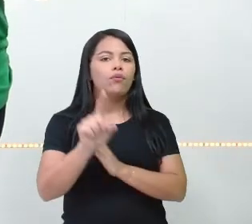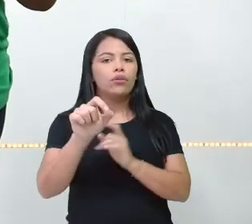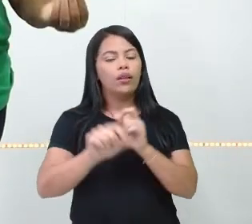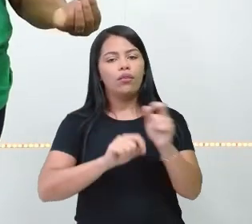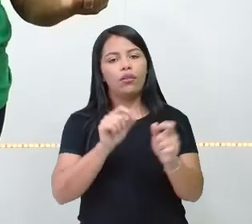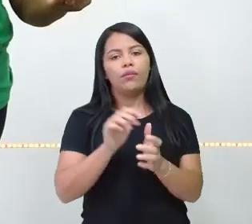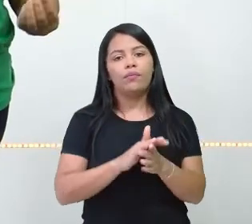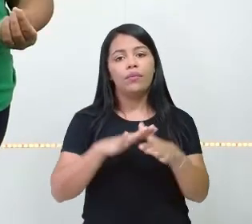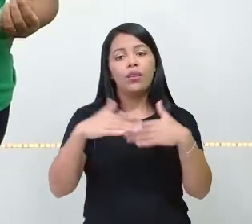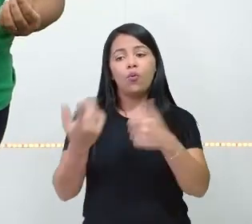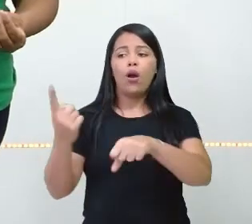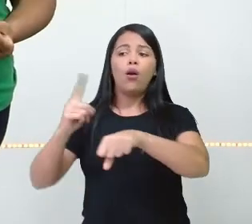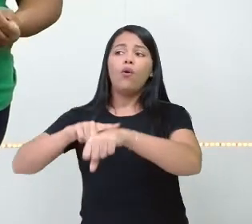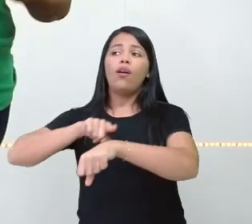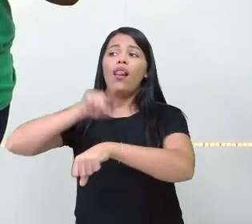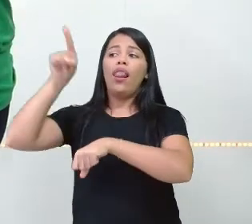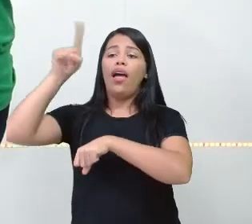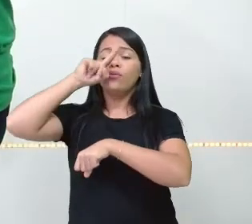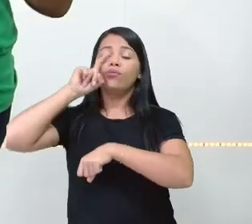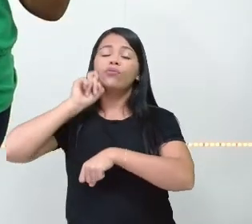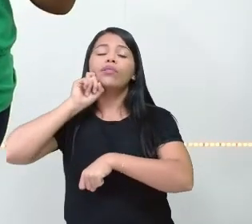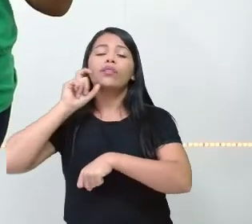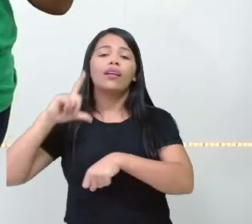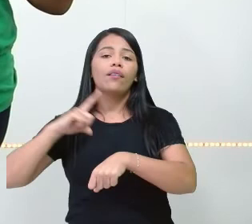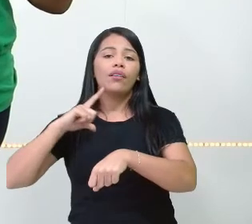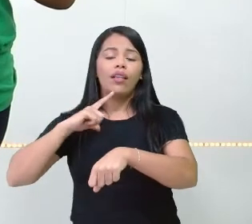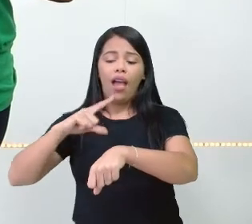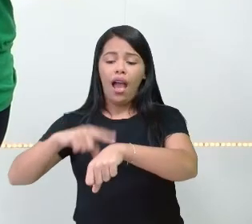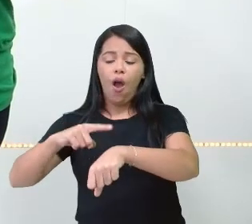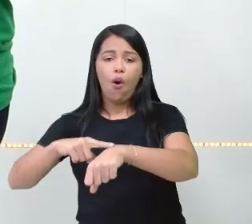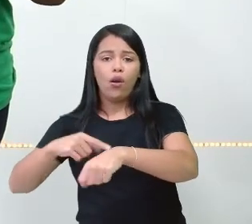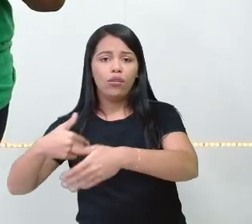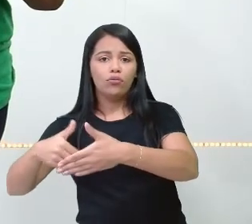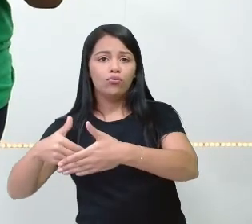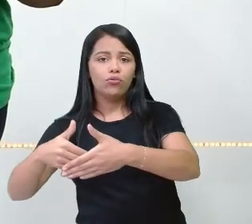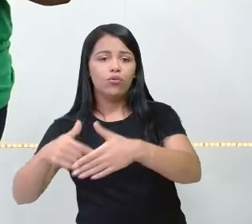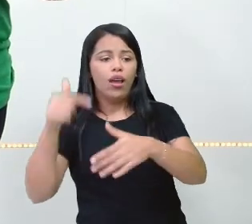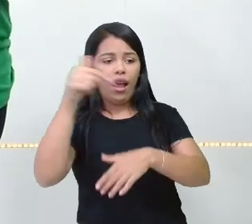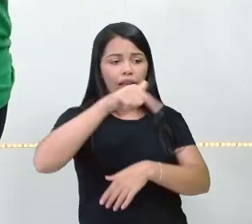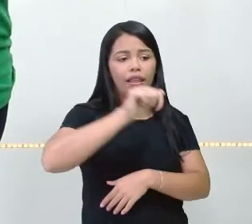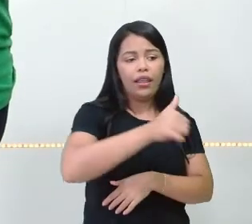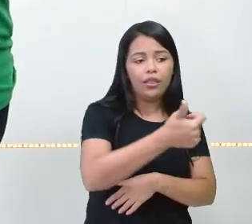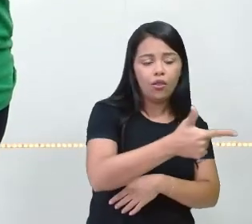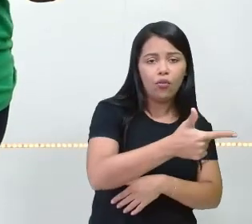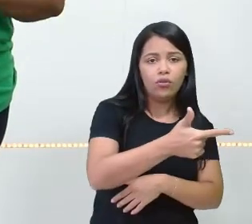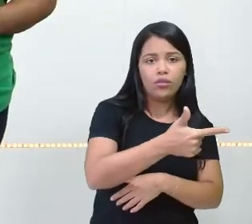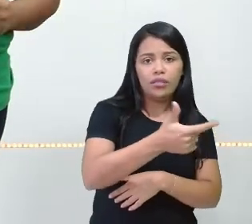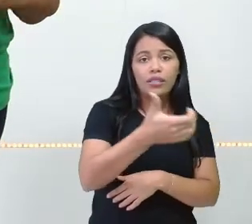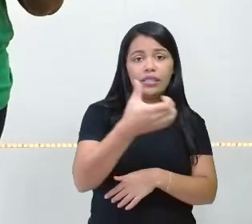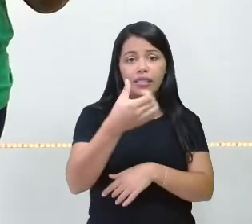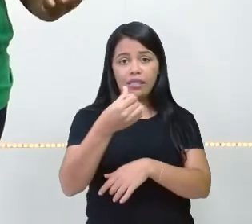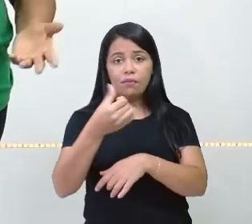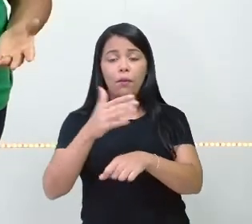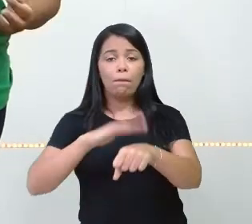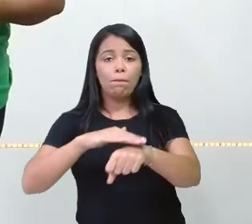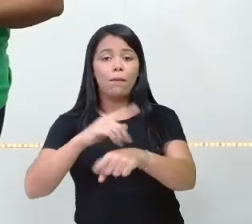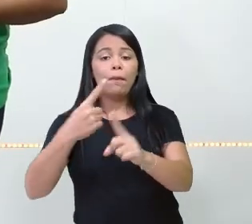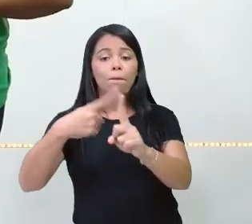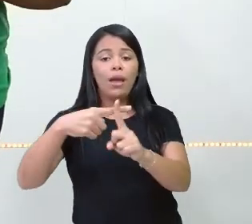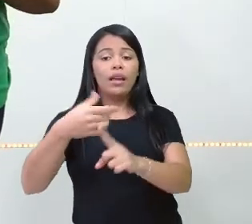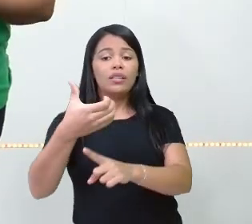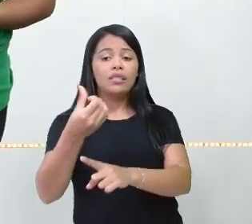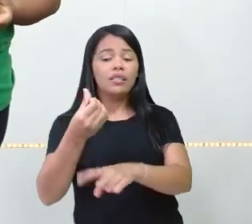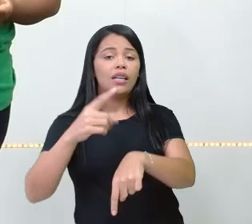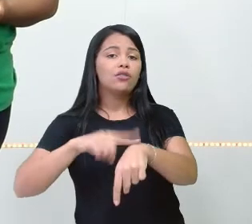que hora vai estar acontecendo o jogo lá no Catar. Então, doze horas aqui, seis horas a mais lá, qual é a hora que